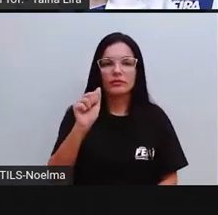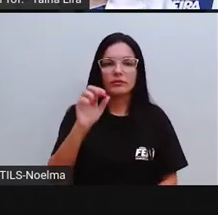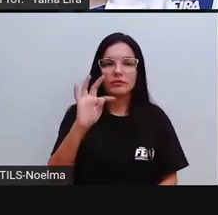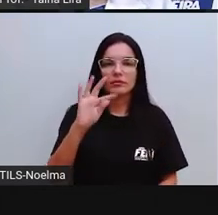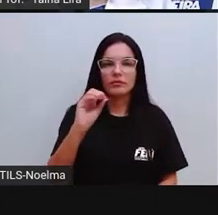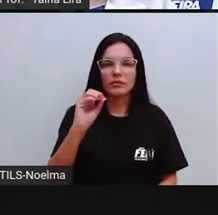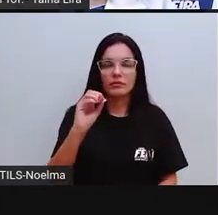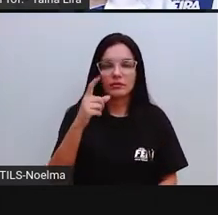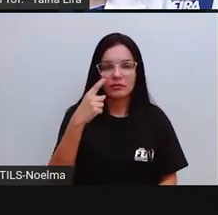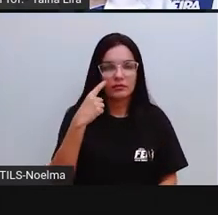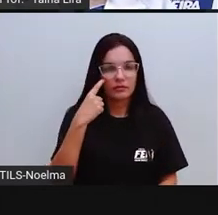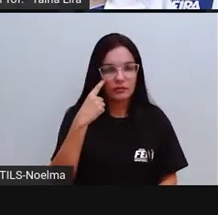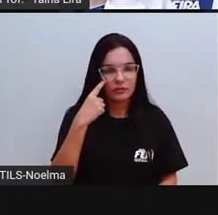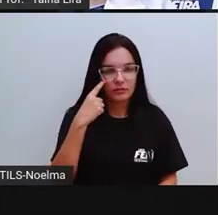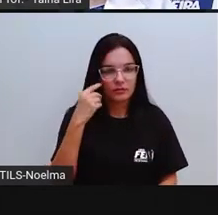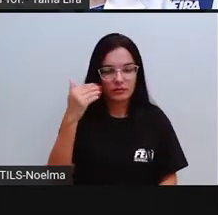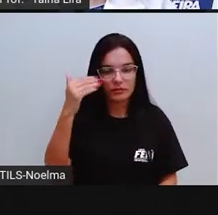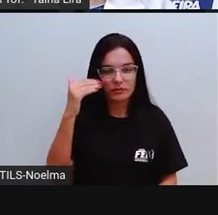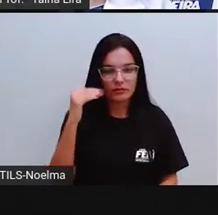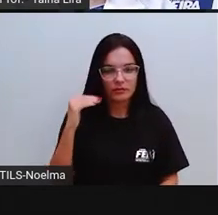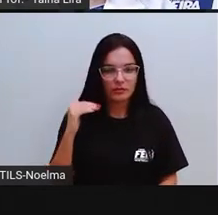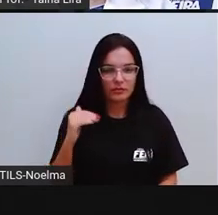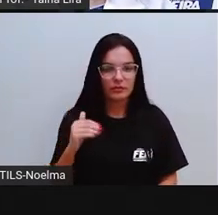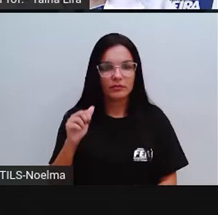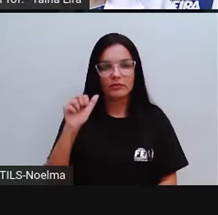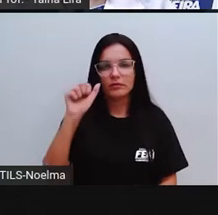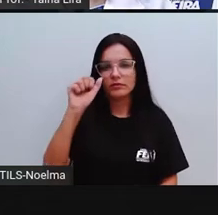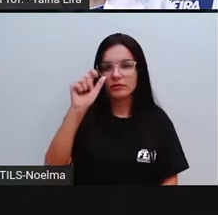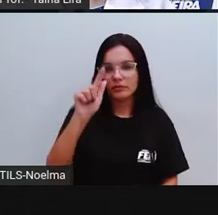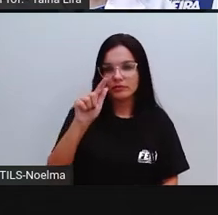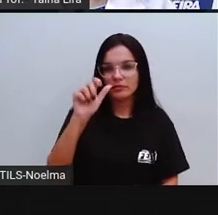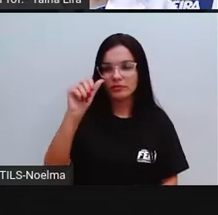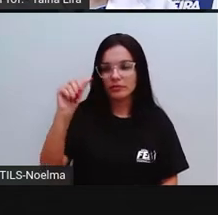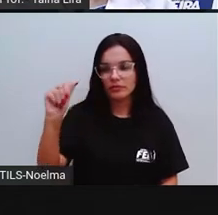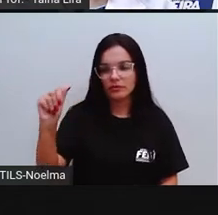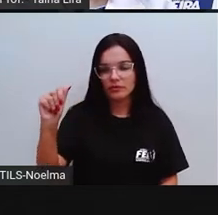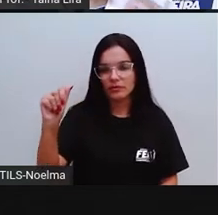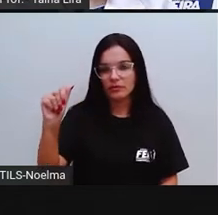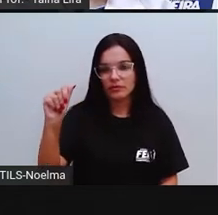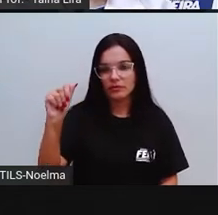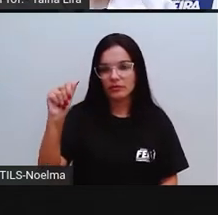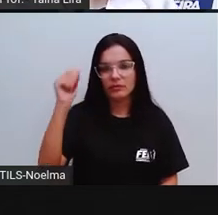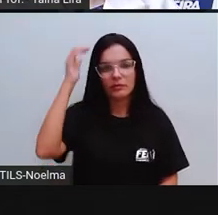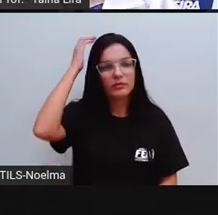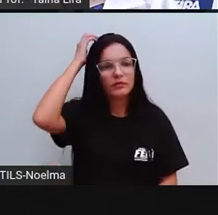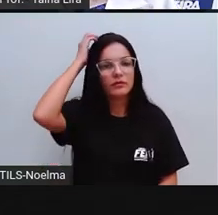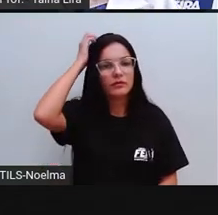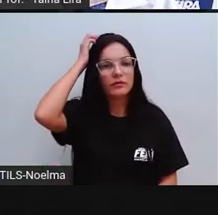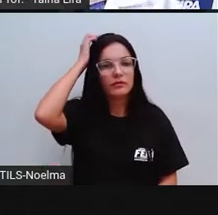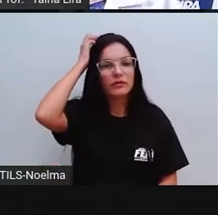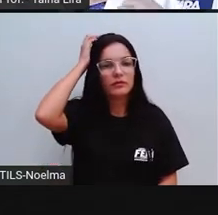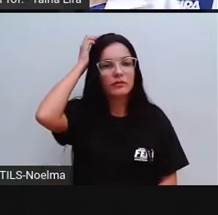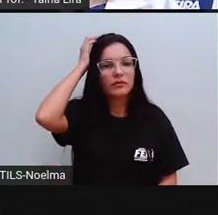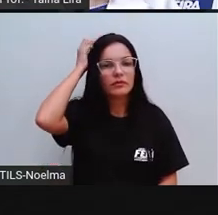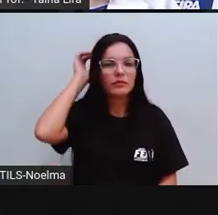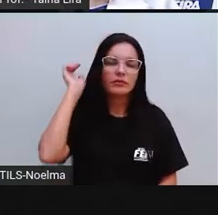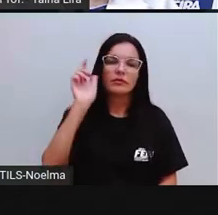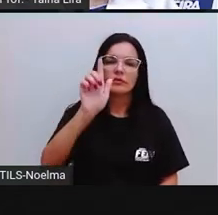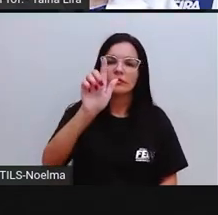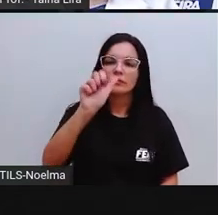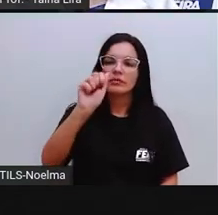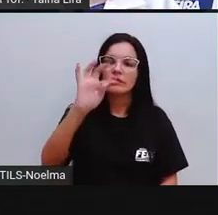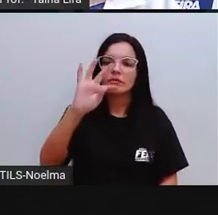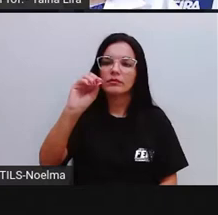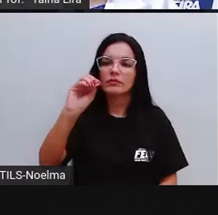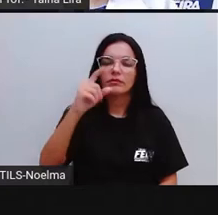representando todas as outras aqui que tem o GÉ e o A, tá bom? Que começam com a sílaba GATO. Então, GATO.